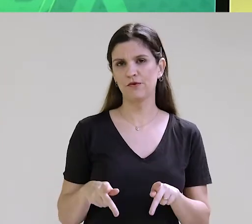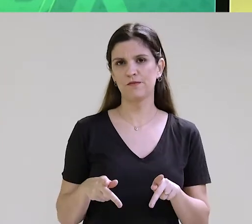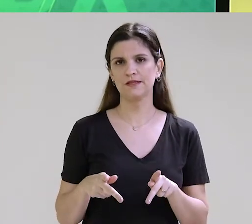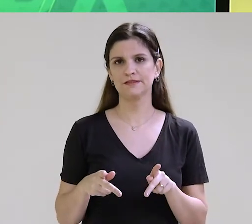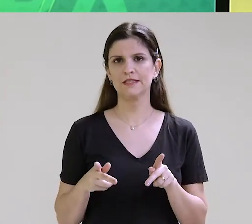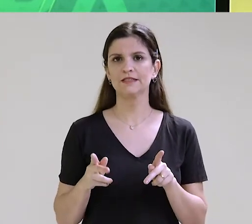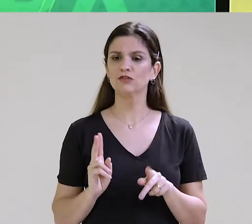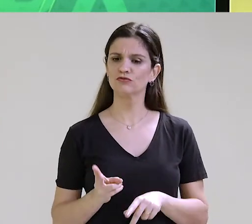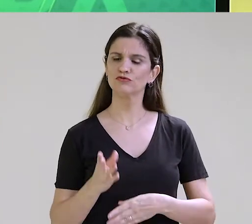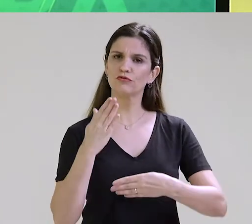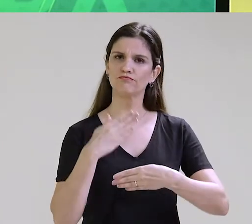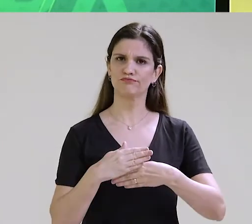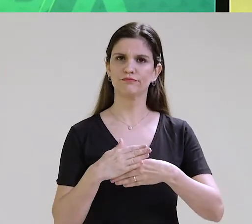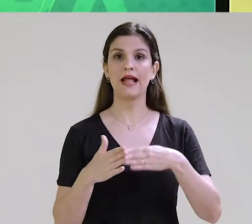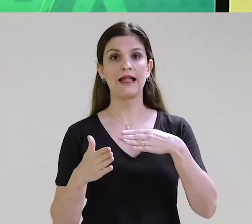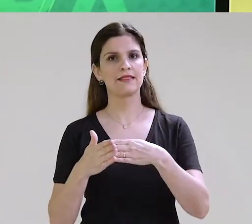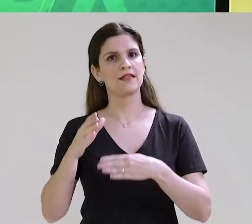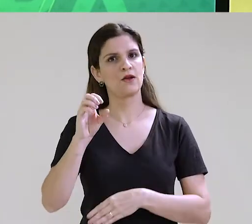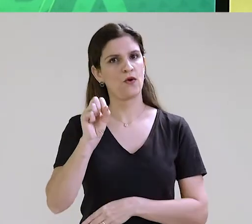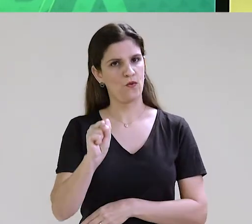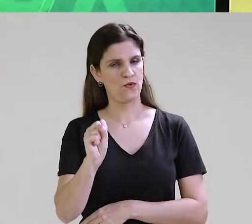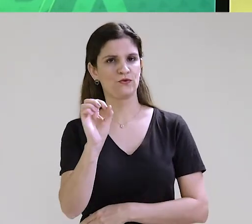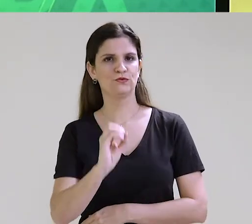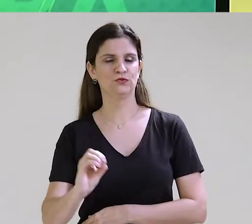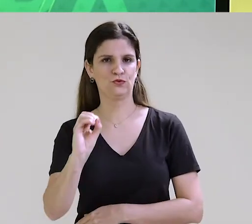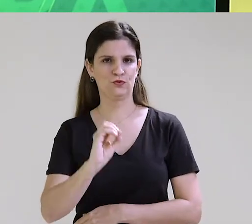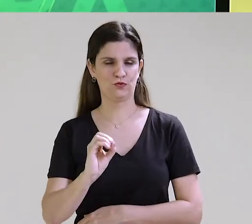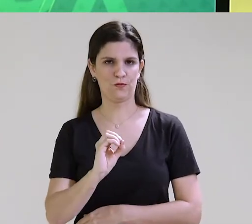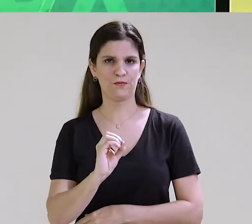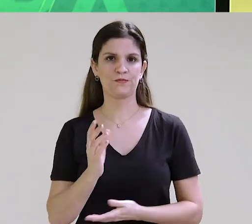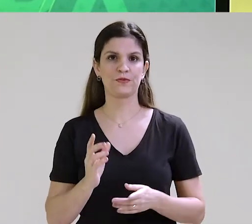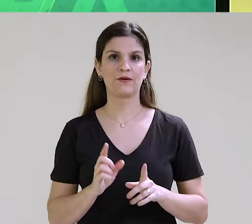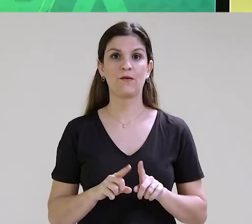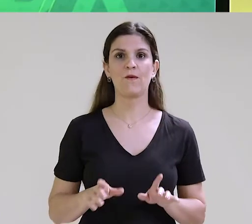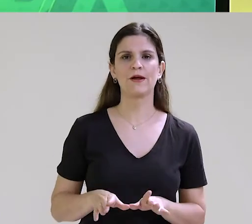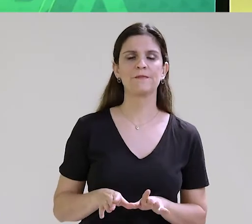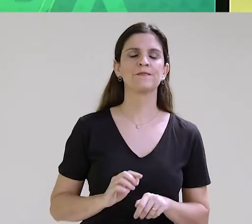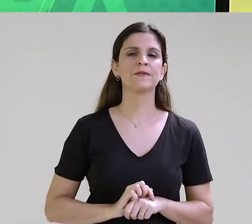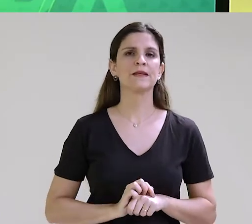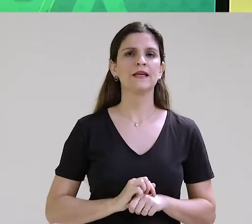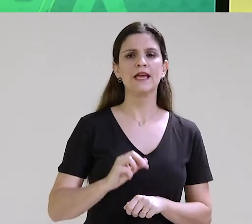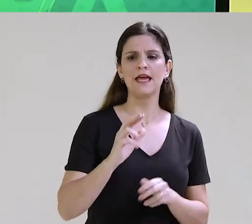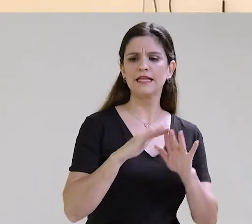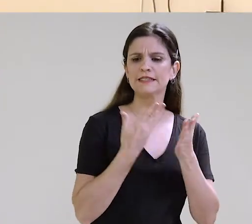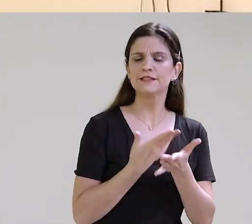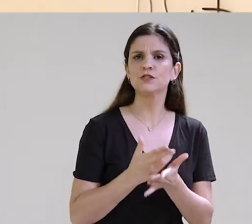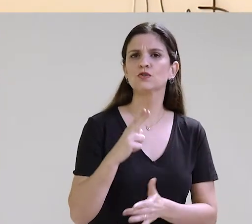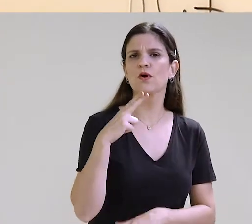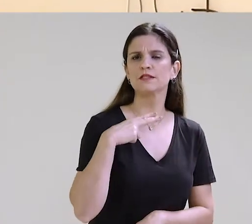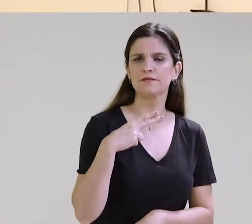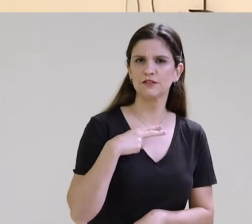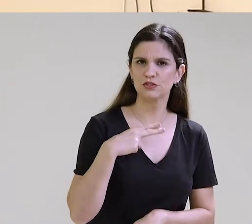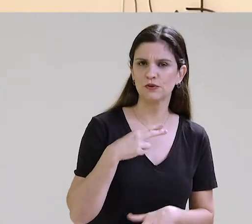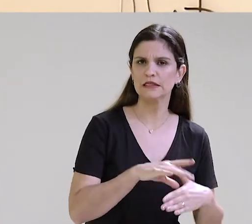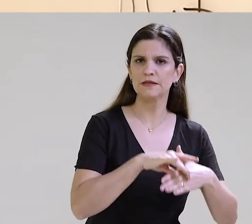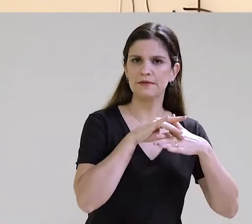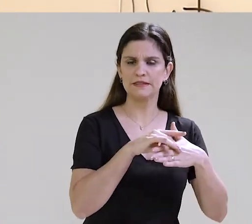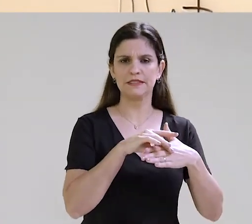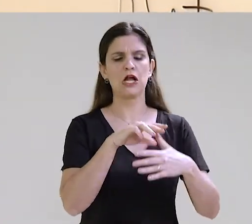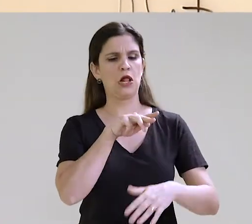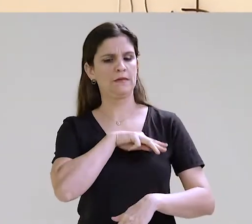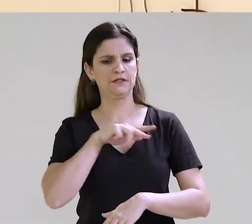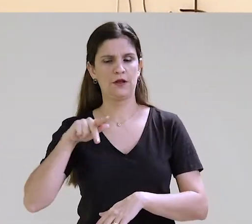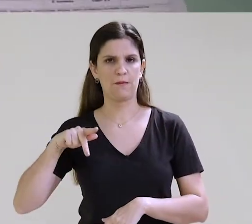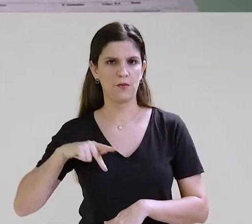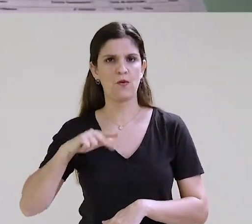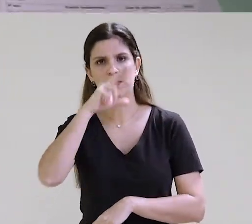suspensas até o dia 8 de outubro. Já representantes das escolas particulares vêm se reunindo com o